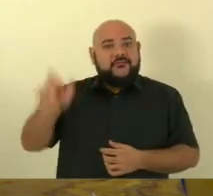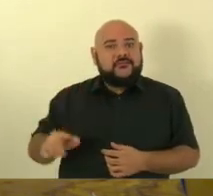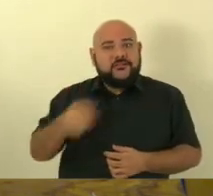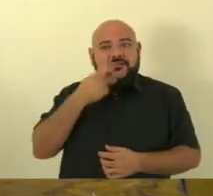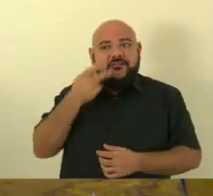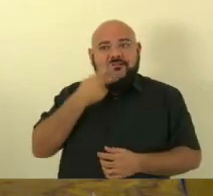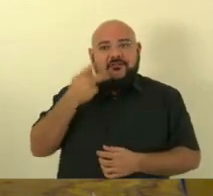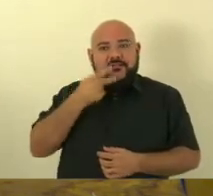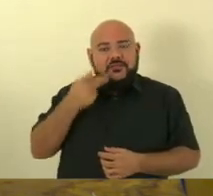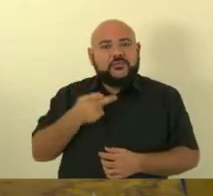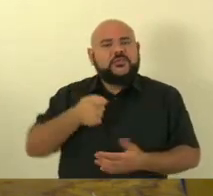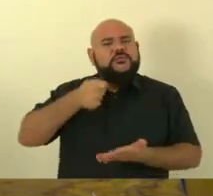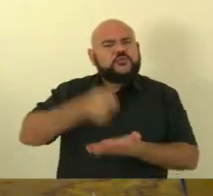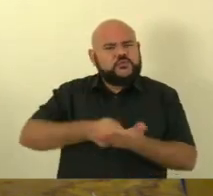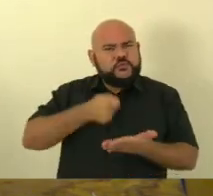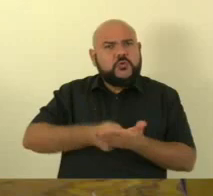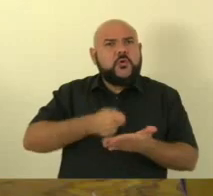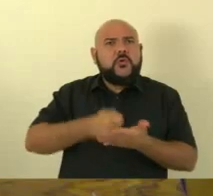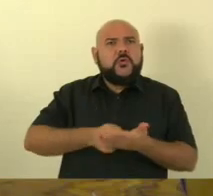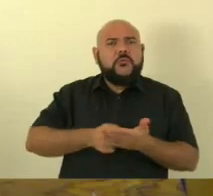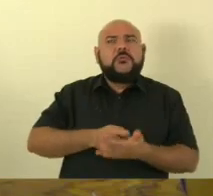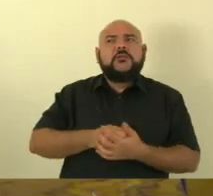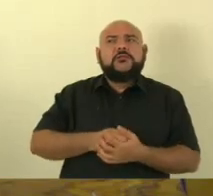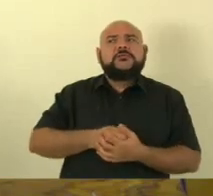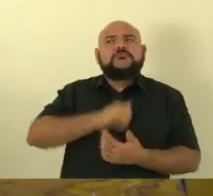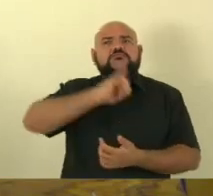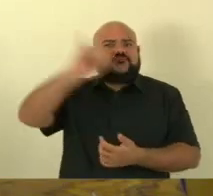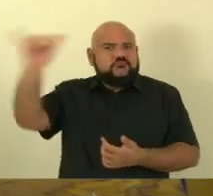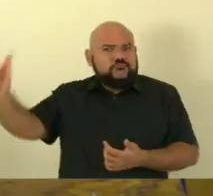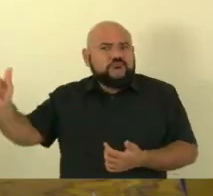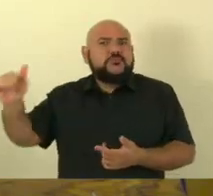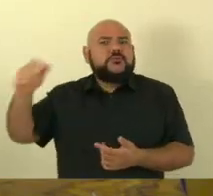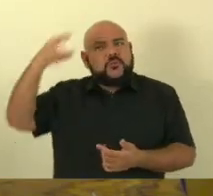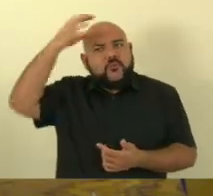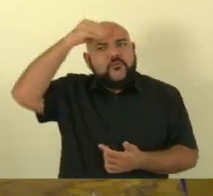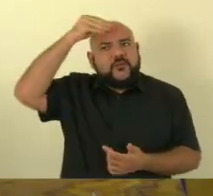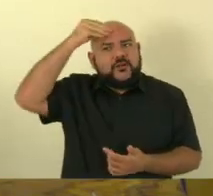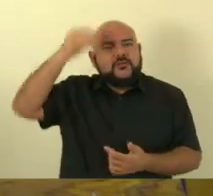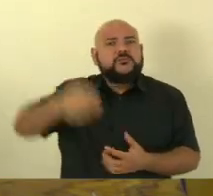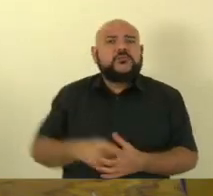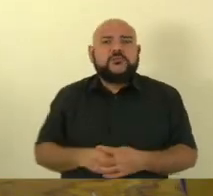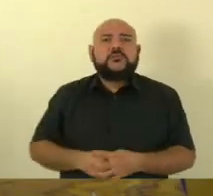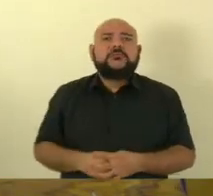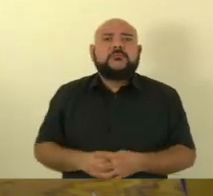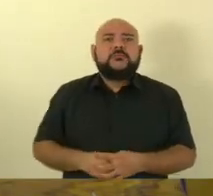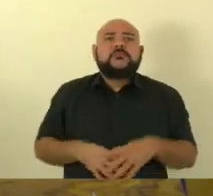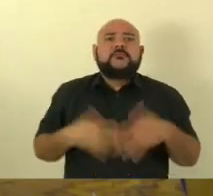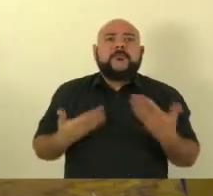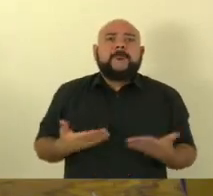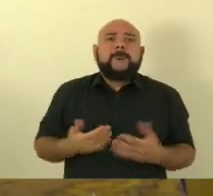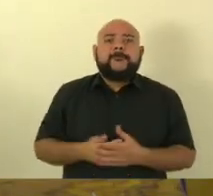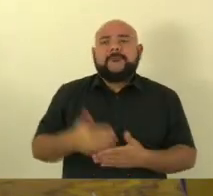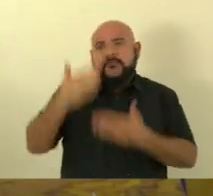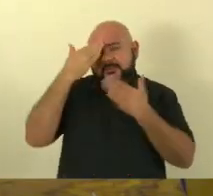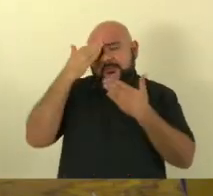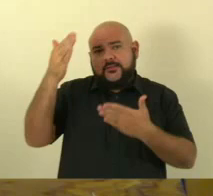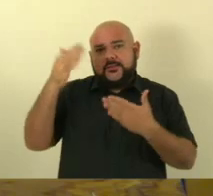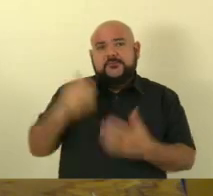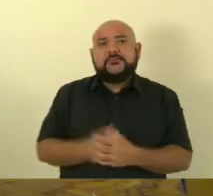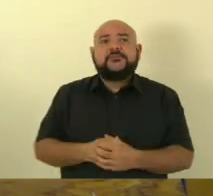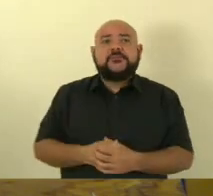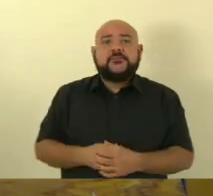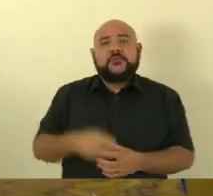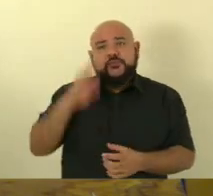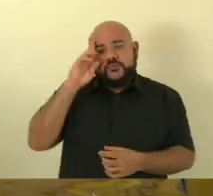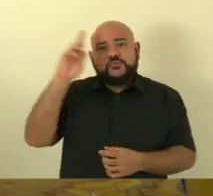cobra do governador cobra do secretário-chefe da casa civil e eu quero aqui agradecer aí o secretário-chefe da casa civil David Diniz